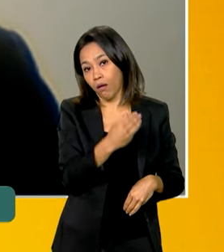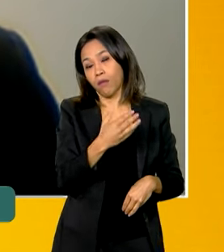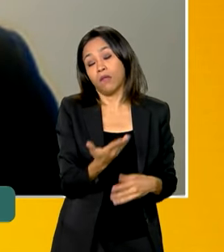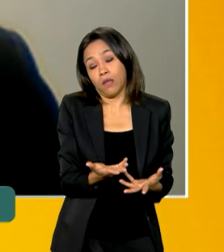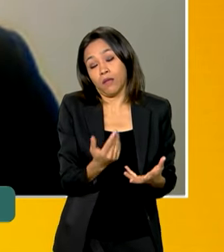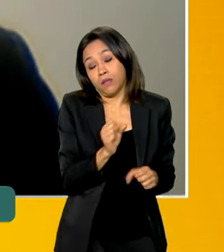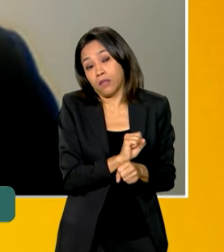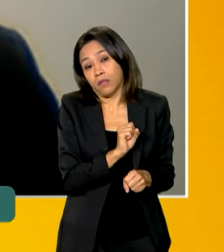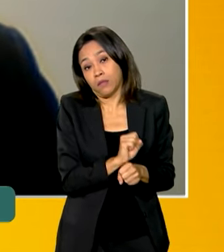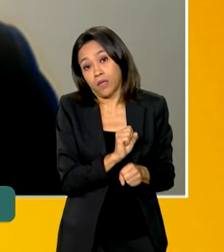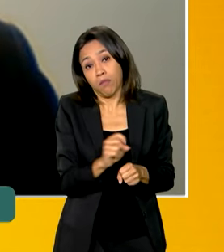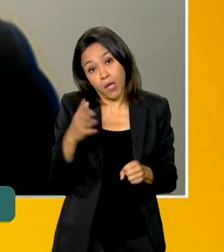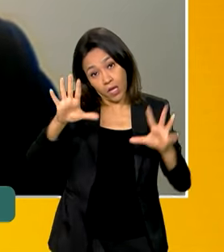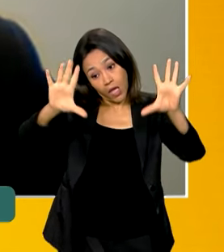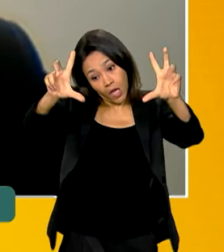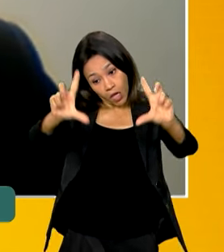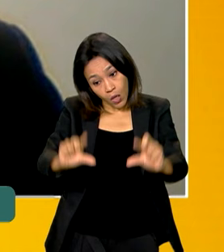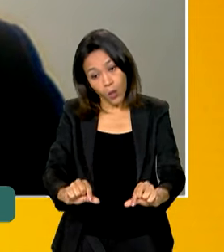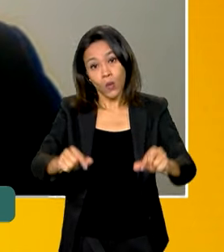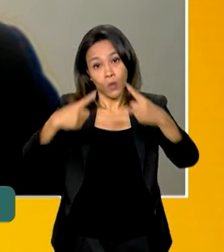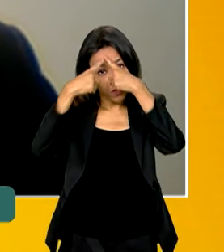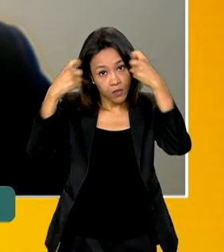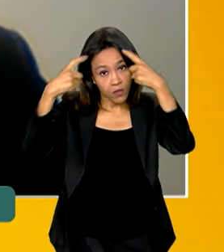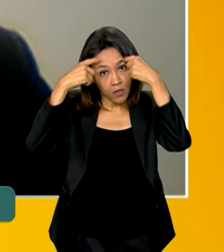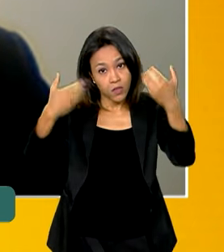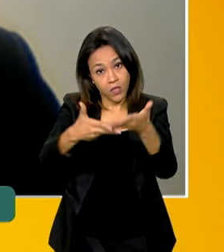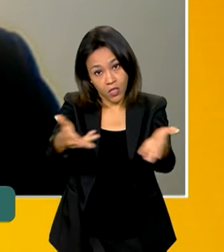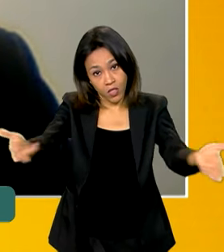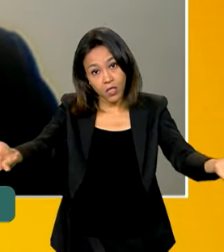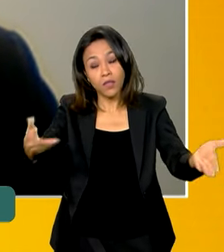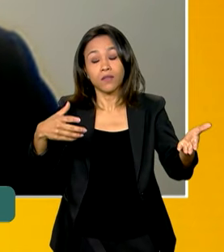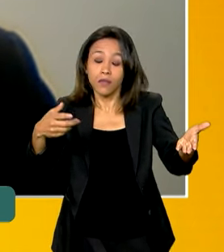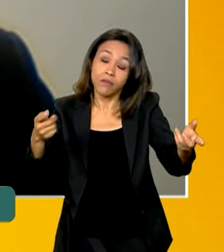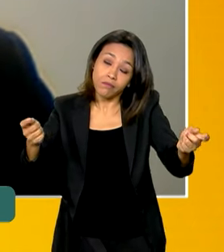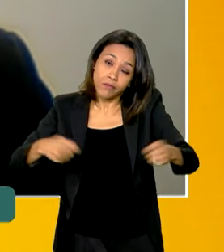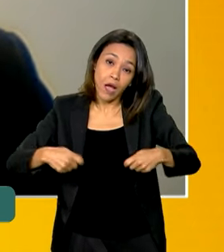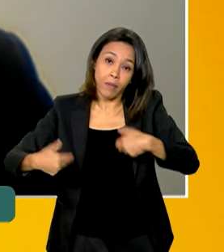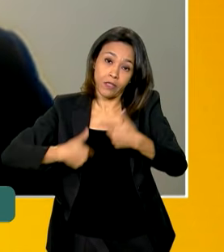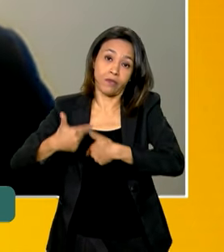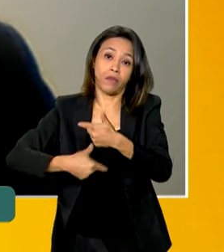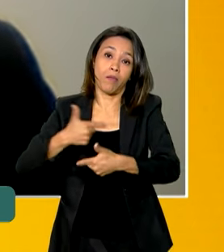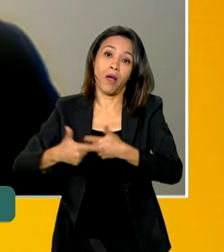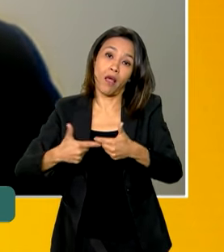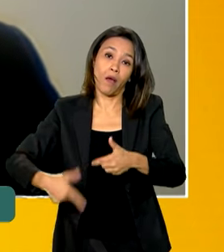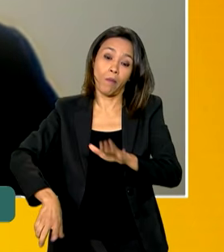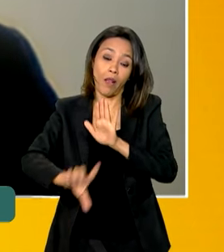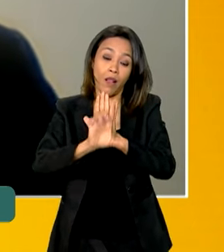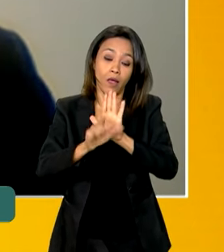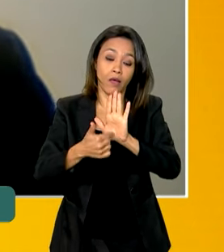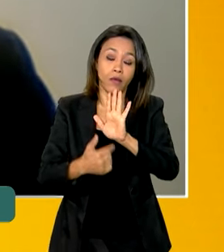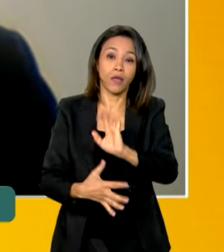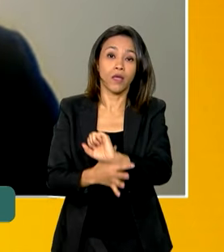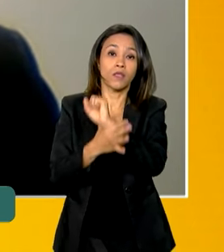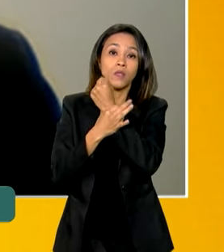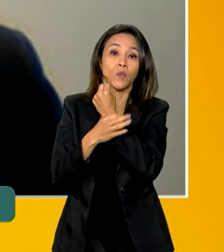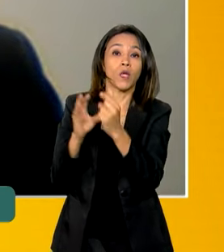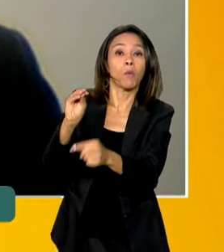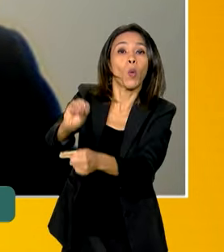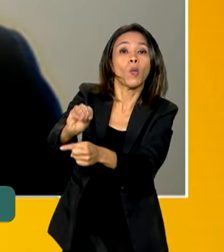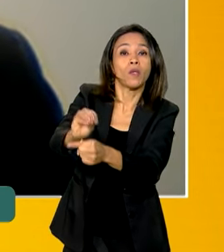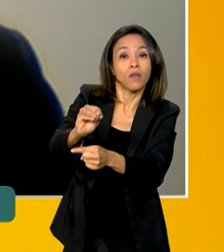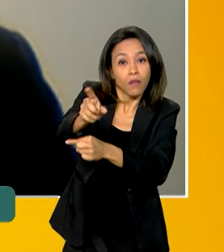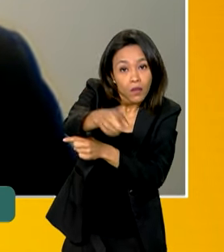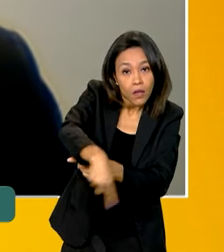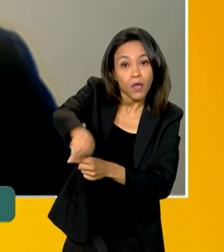arrefecimento desses conflitos, para que, de fato, a gente consiga trabalhar num ambiente em que tenha uma legislação que resguarde os direitos dos povos indígenas, mas também tenha um